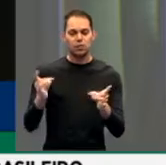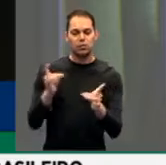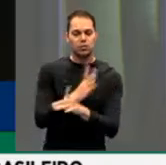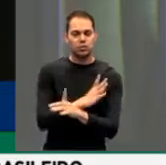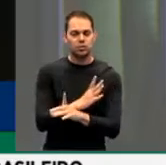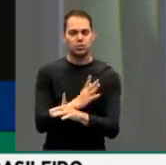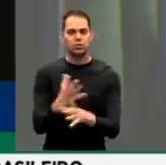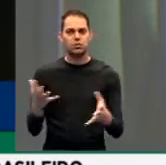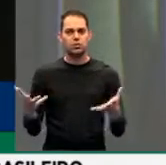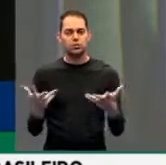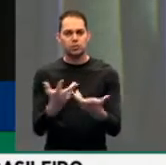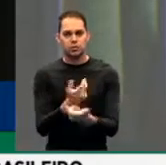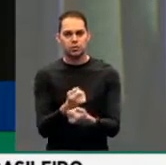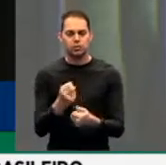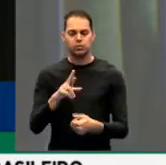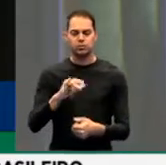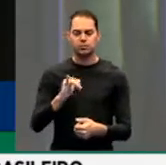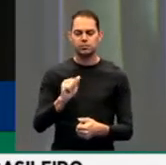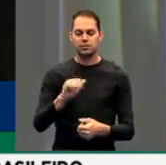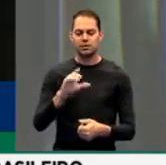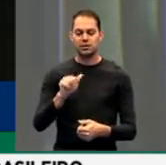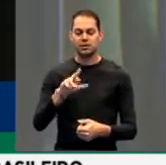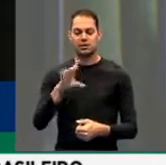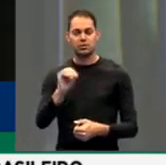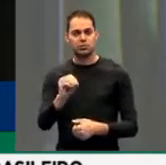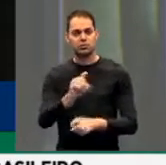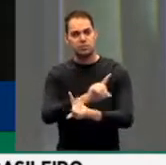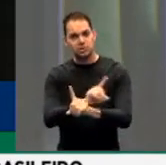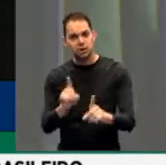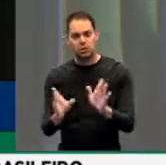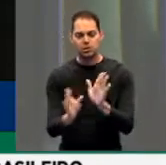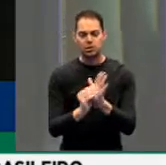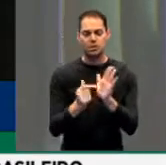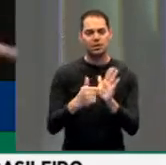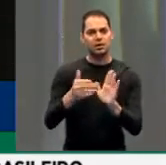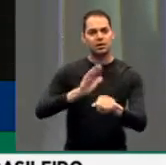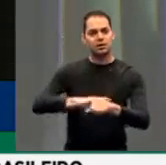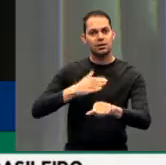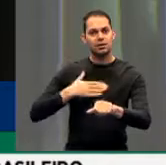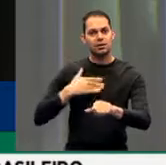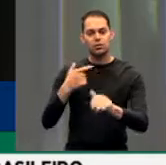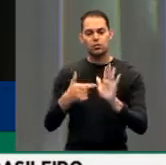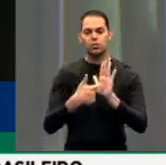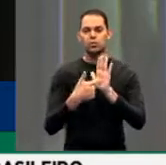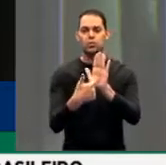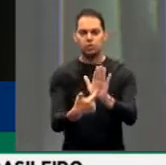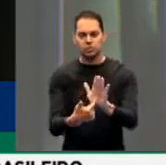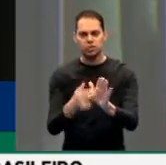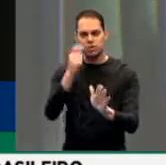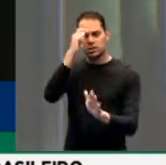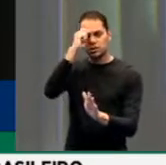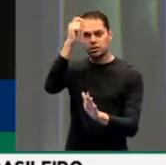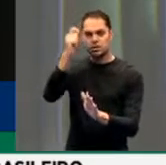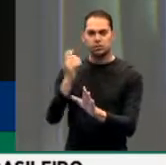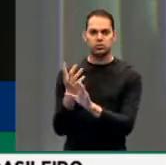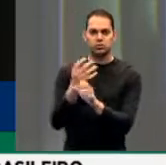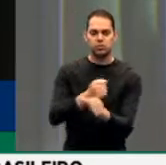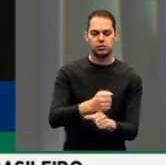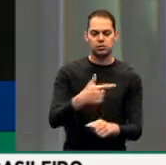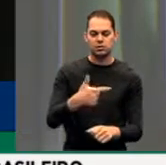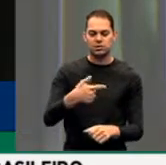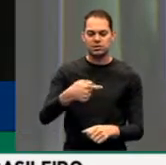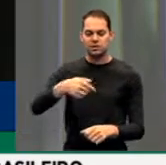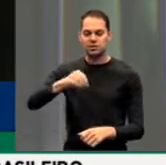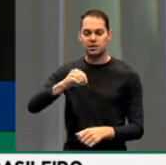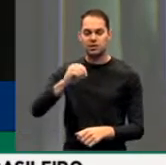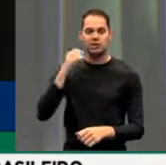não é o brilho do Ricardo Silva, deputado, não. Essa emenda que propus foi em coautoria, com 270 parlamentares